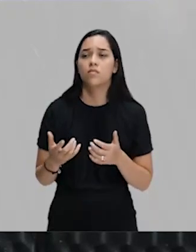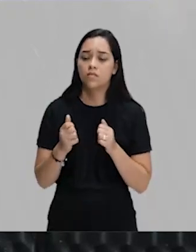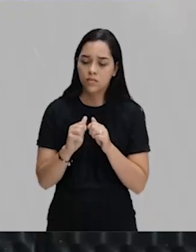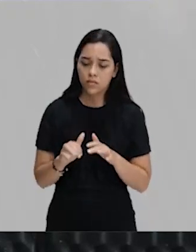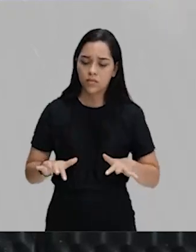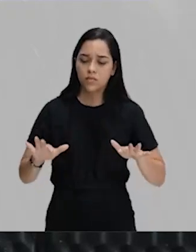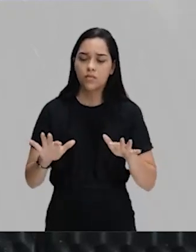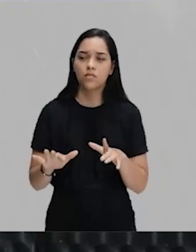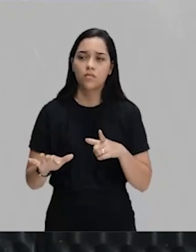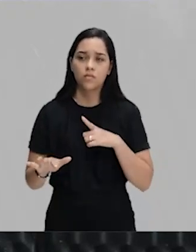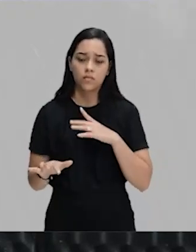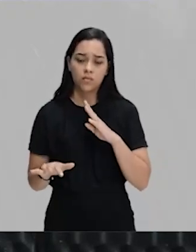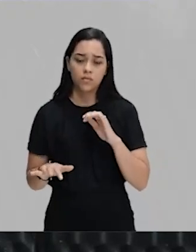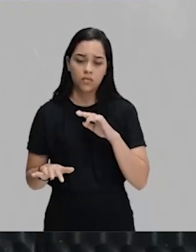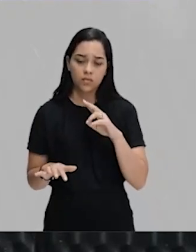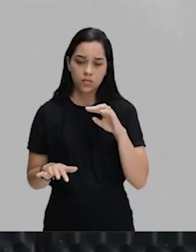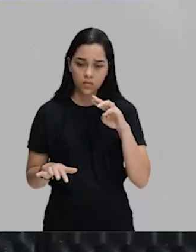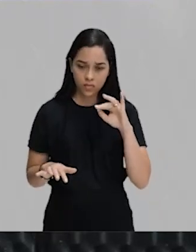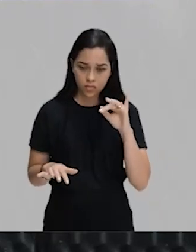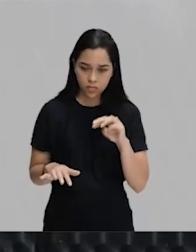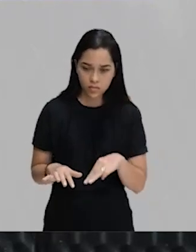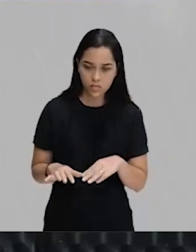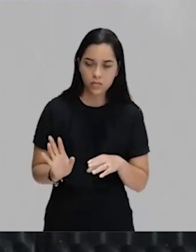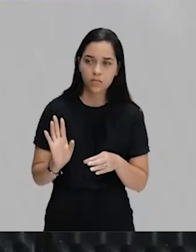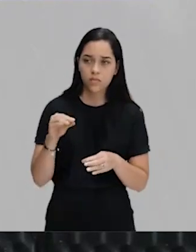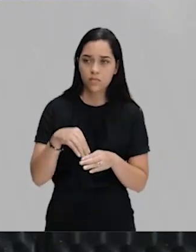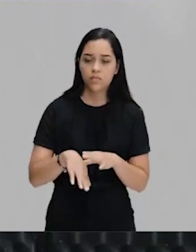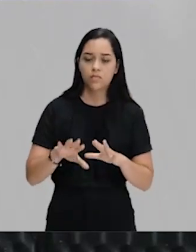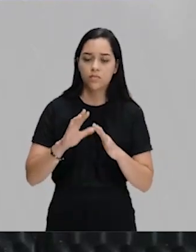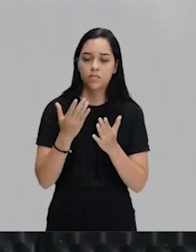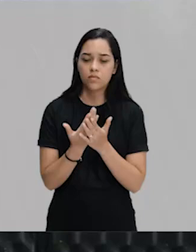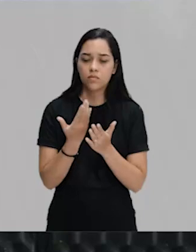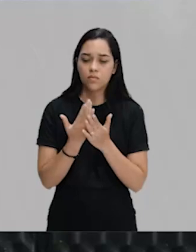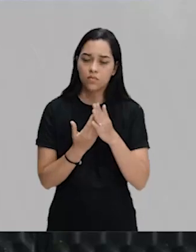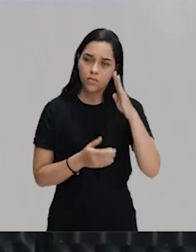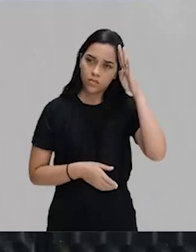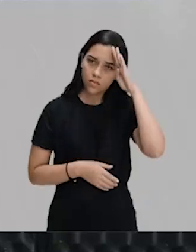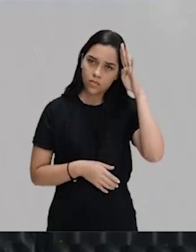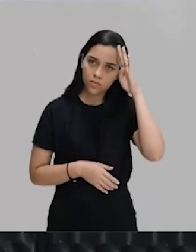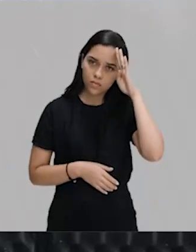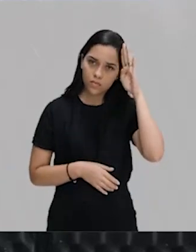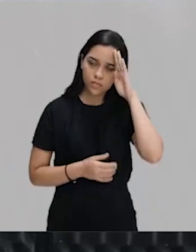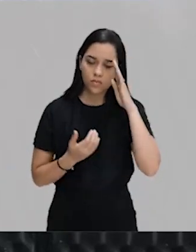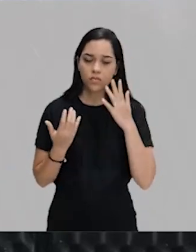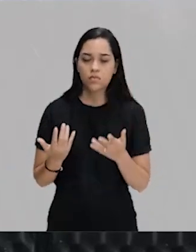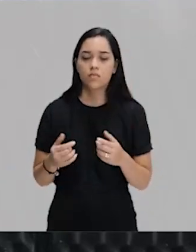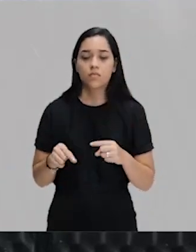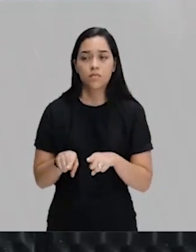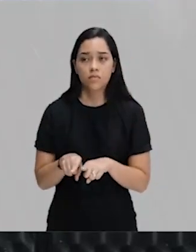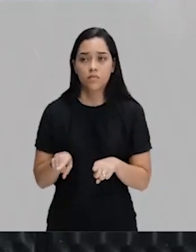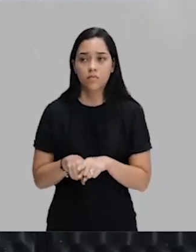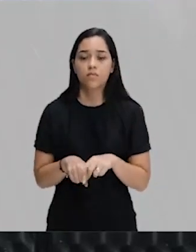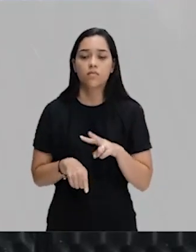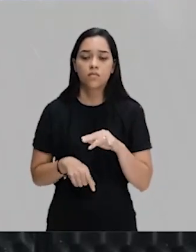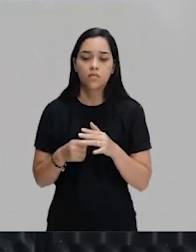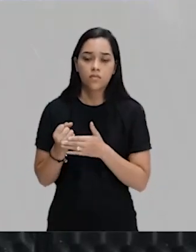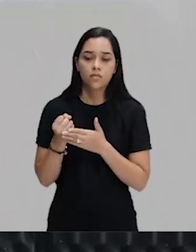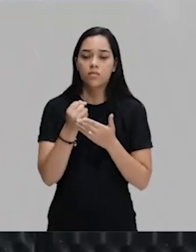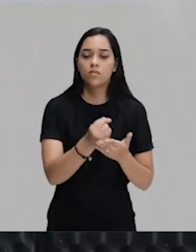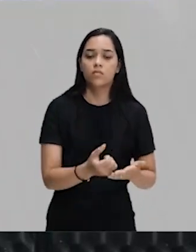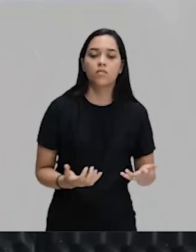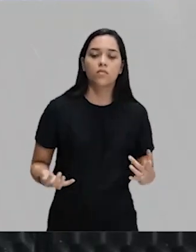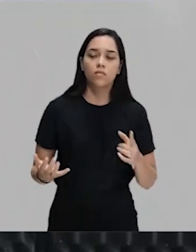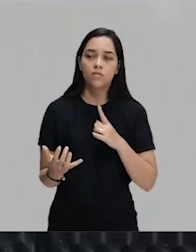ser divulgadas pelo Benjamin Constante dentro das escolas militares. As ideias positivistas que também vão contribuir